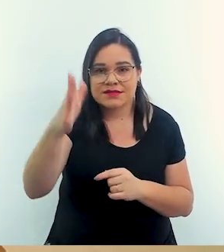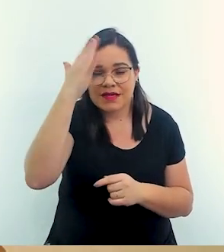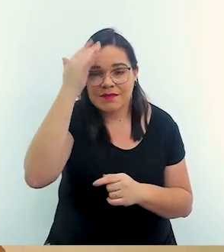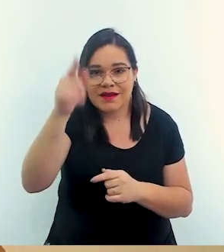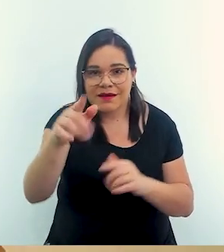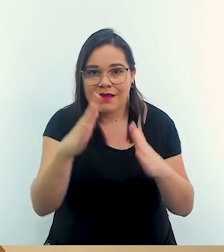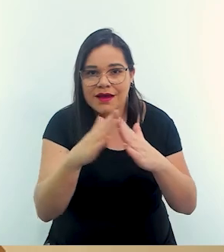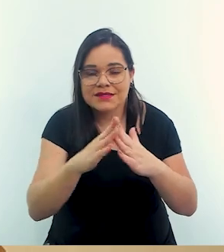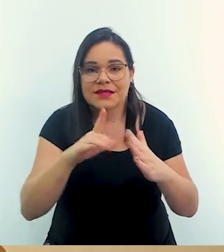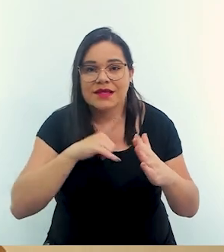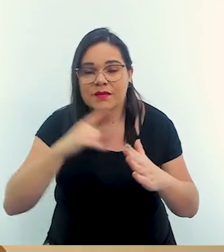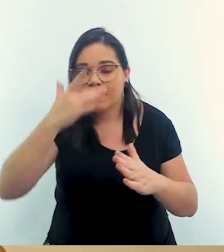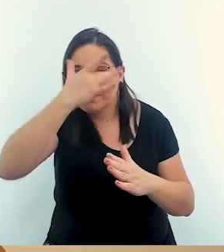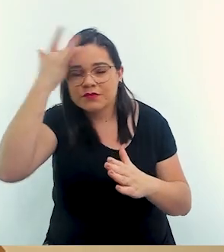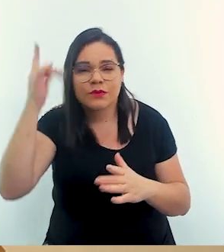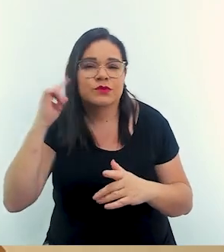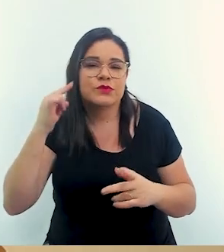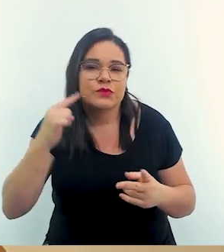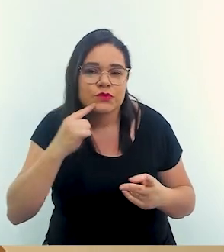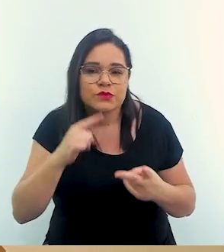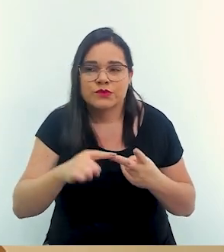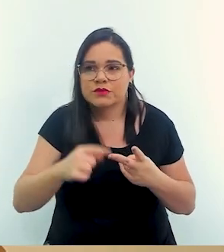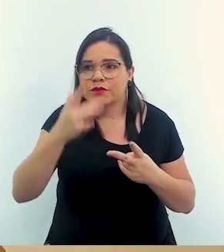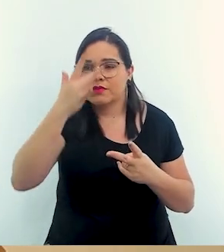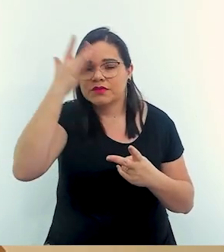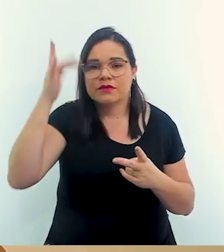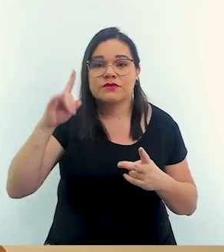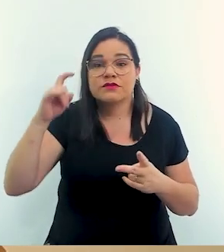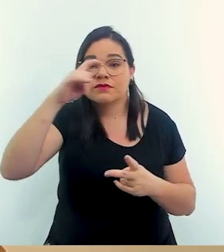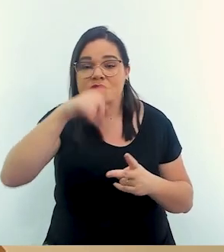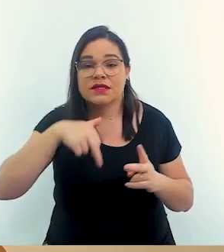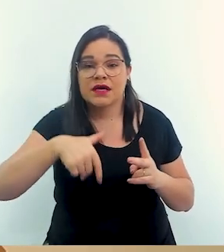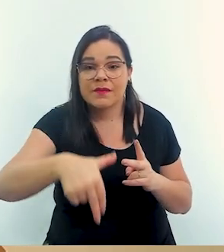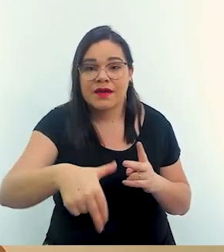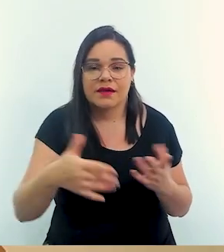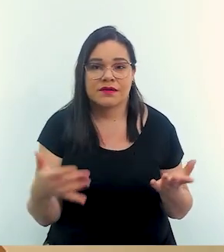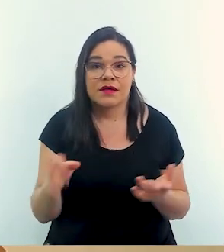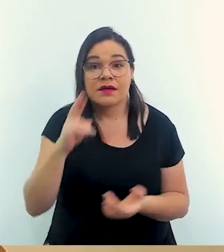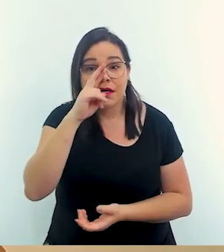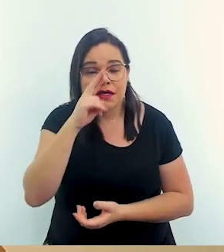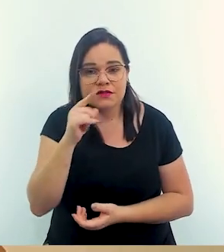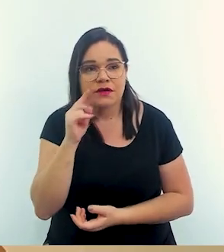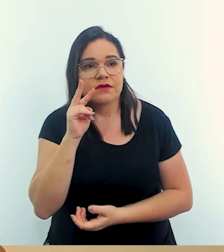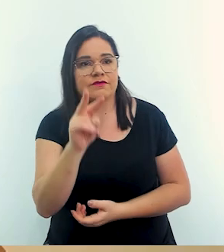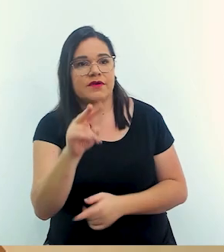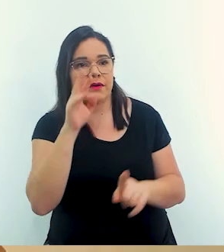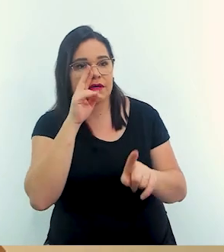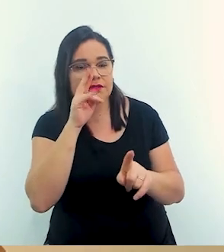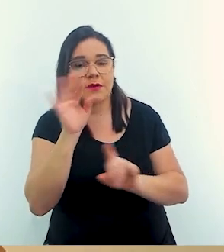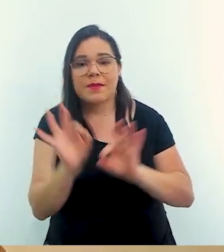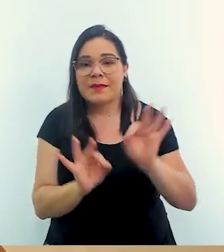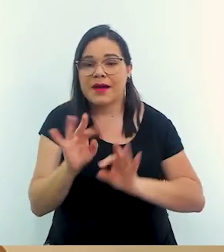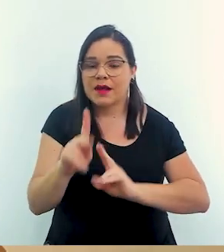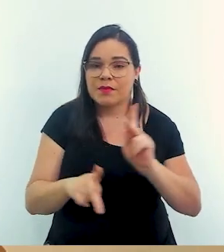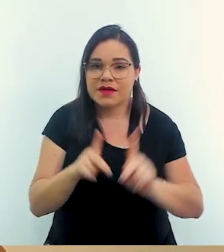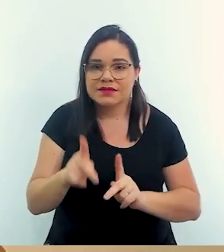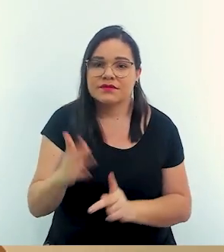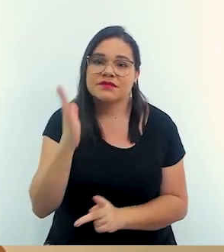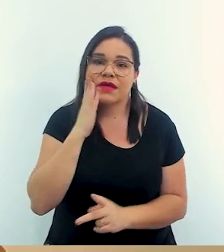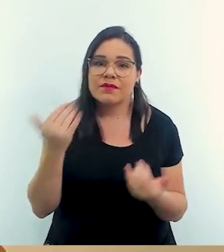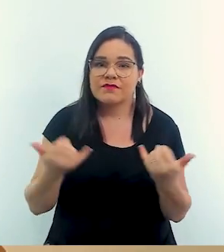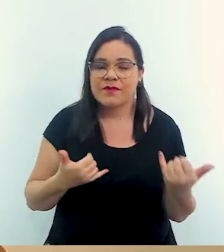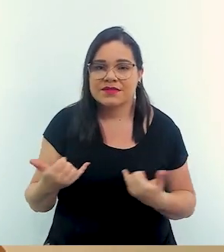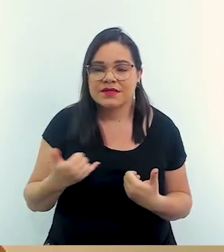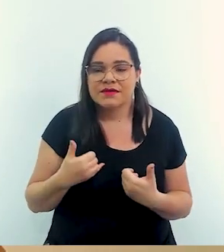já sabe que naquela casa tem uma pessoa com dificuldade auditiva ou dificuldade de andar então a questão do risco identificar o risco e preparar a população